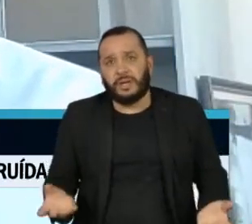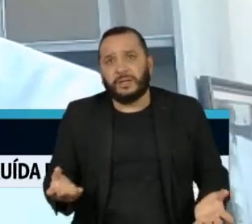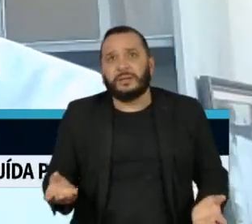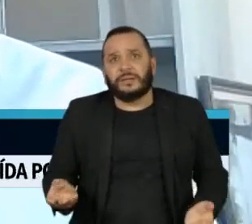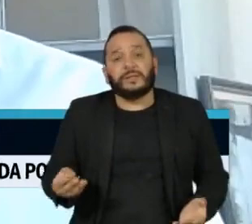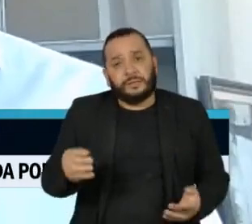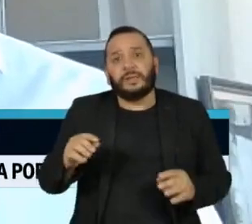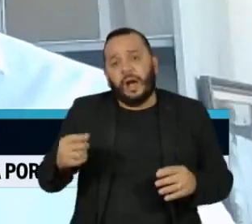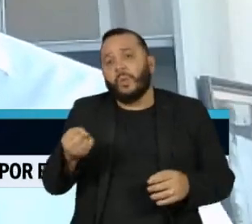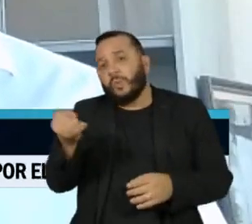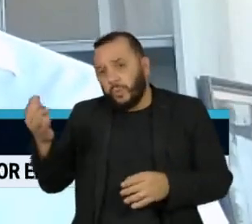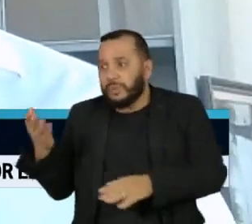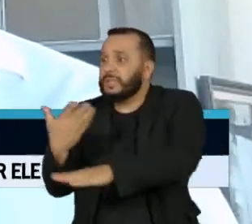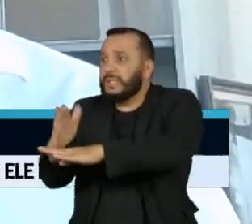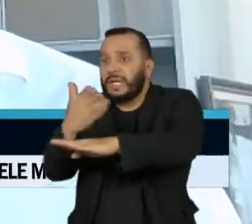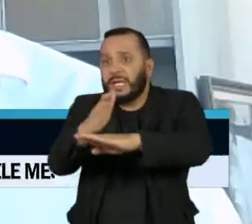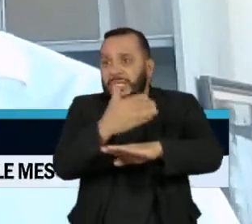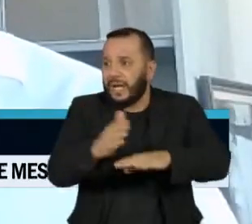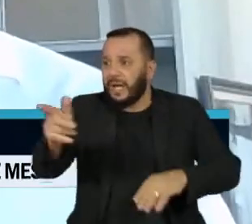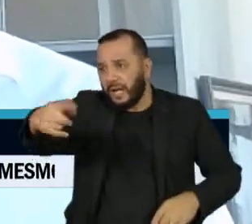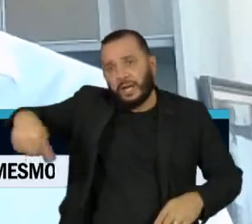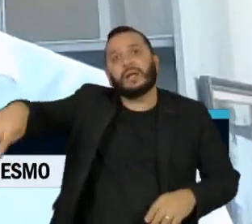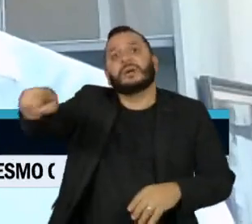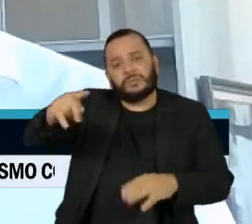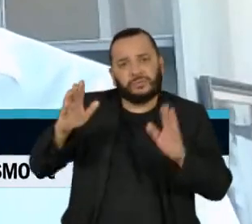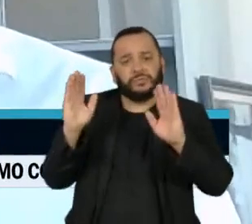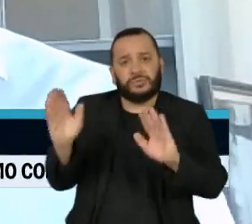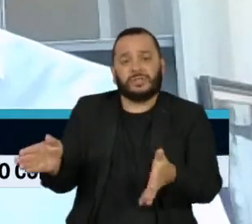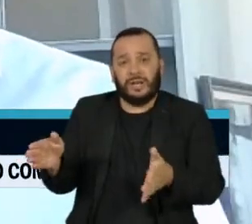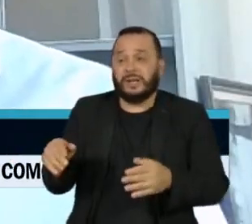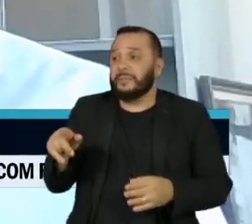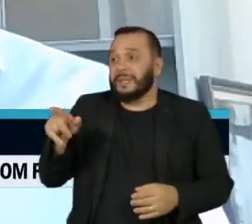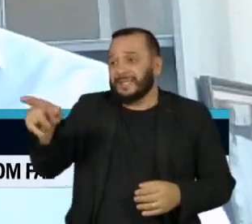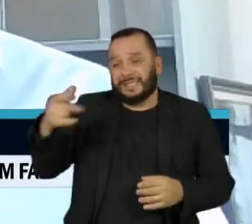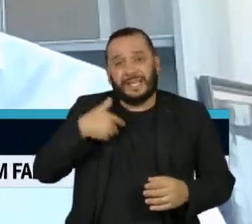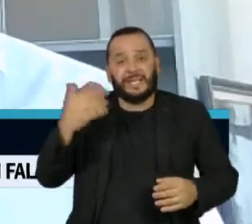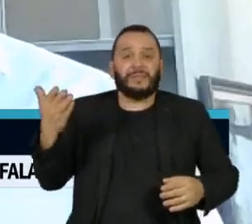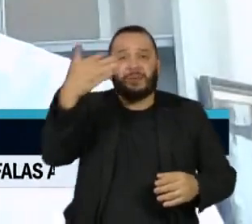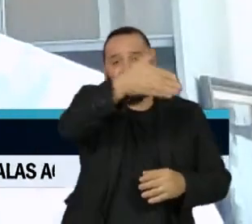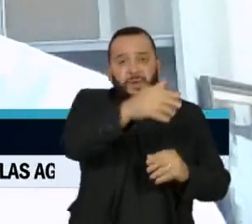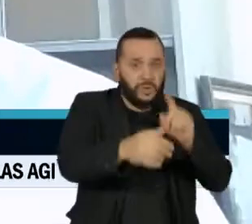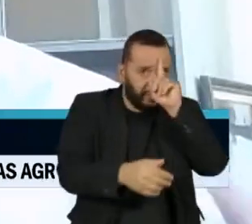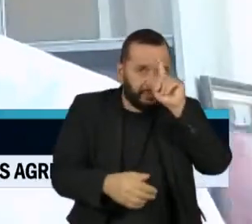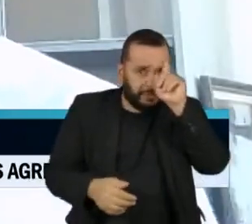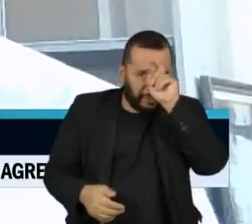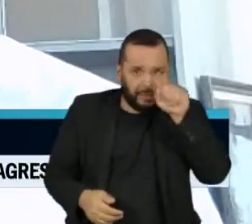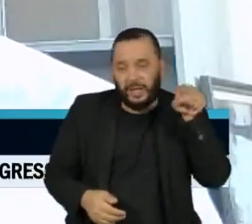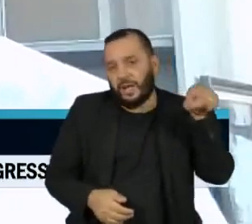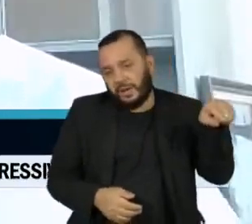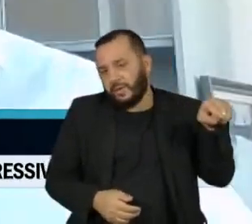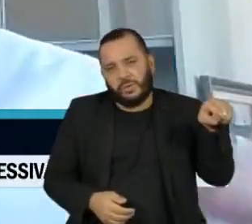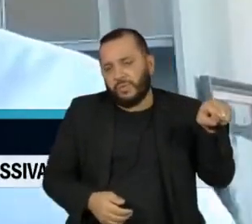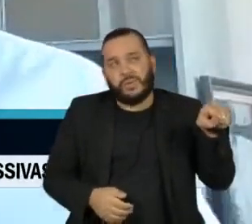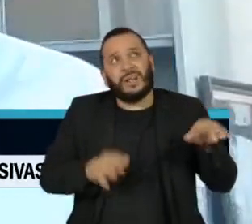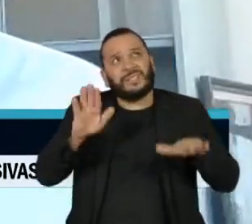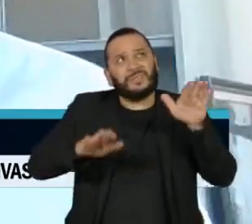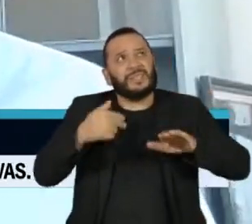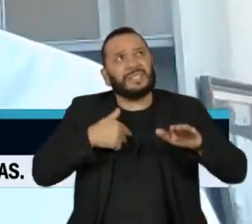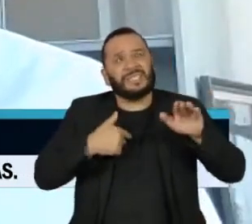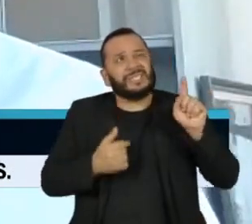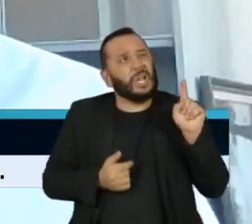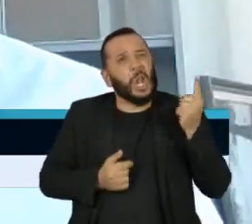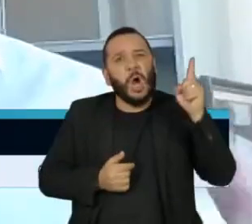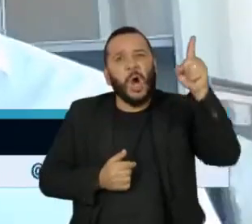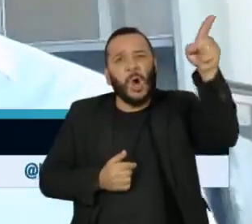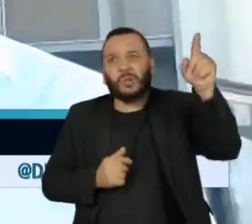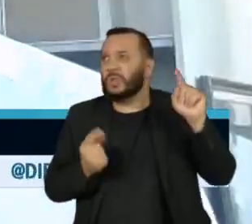médicos sejam treinados. Mas quando o médico sai da sua residência, que é um hospital de referência, ele vai trabalhar no ricon do Brasil, no interior do Brasil,